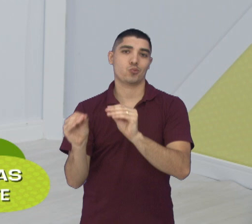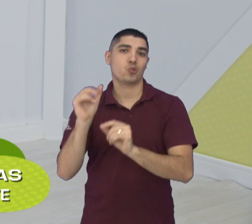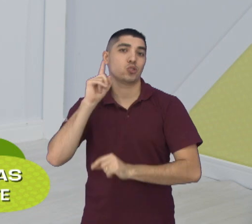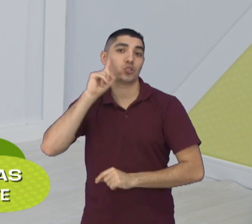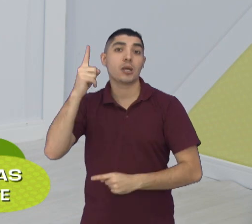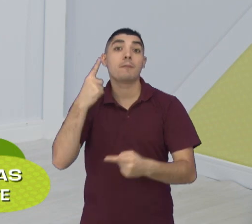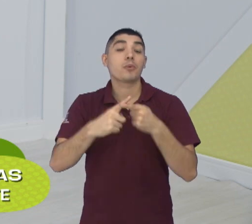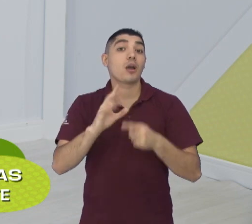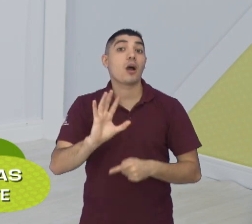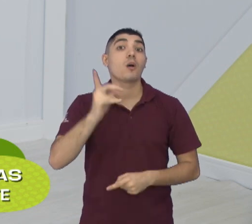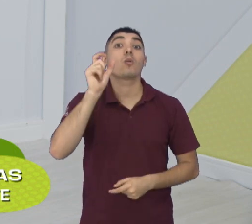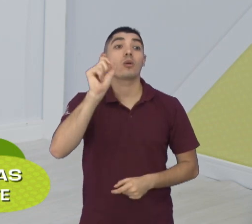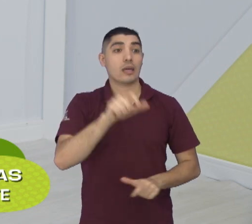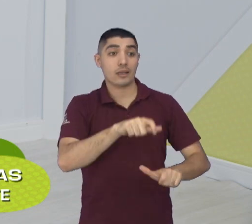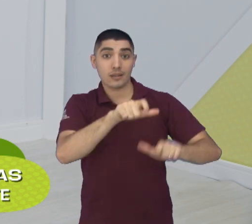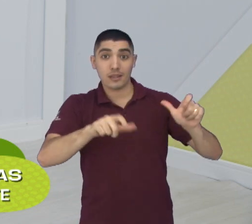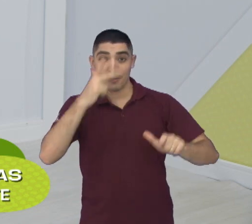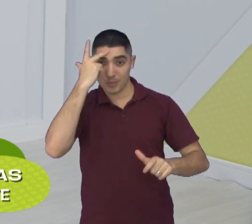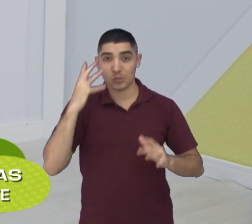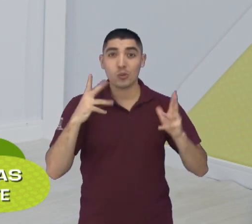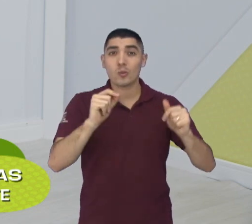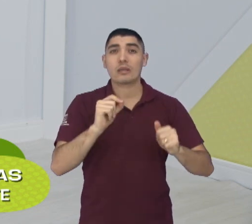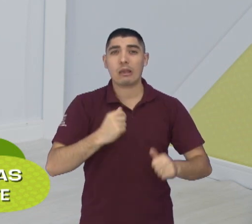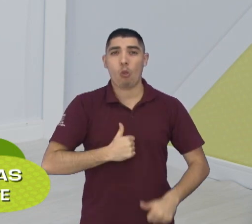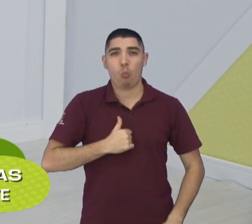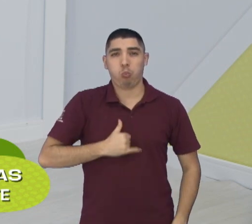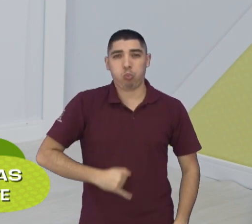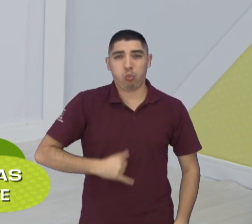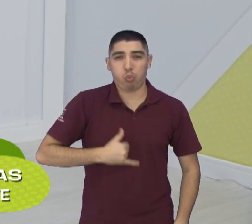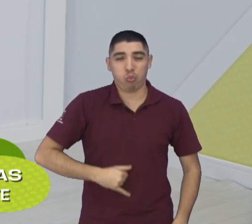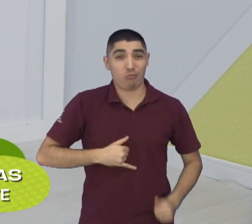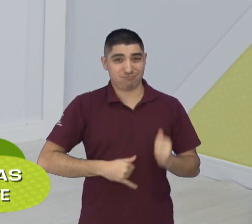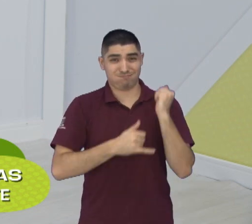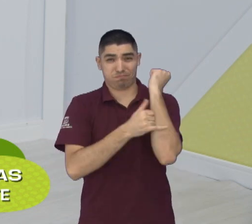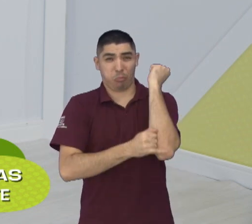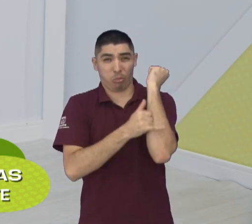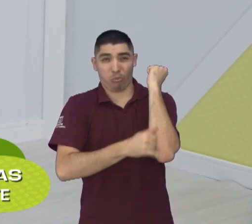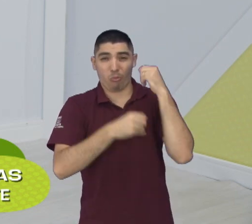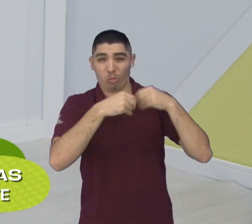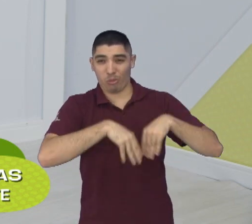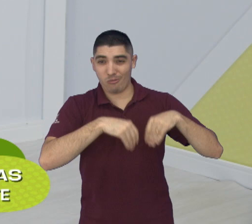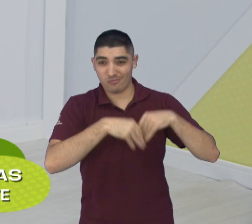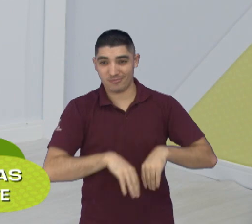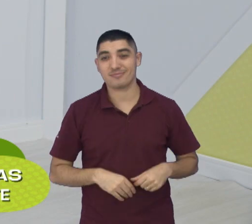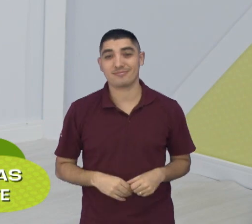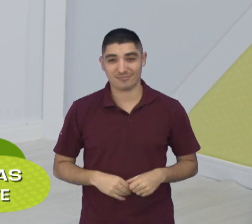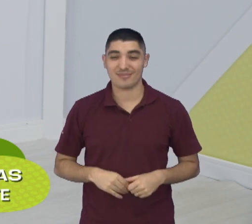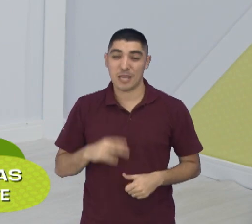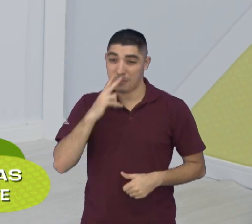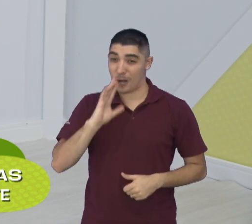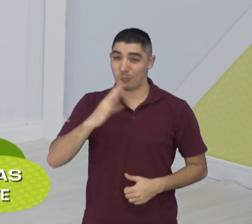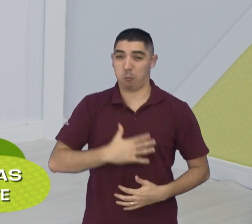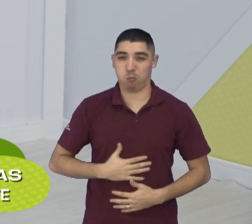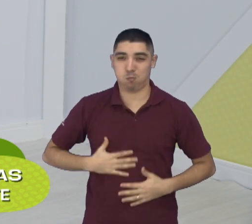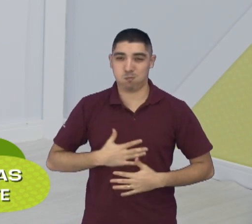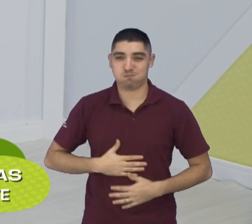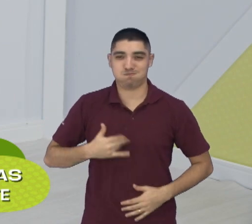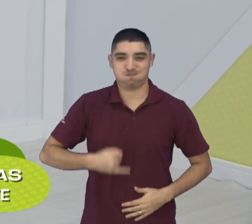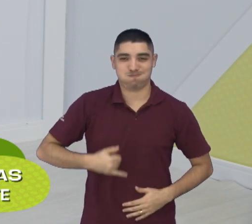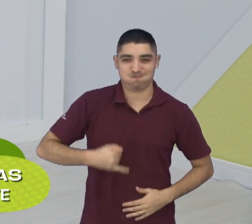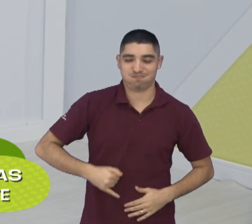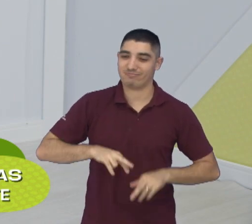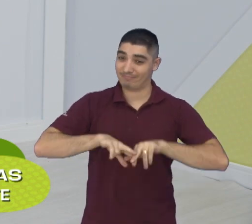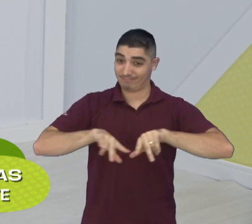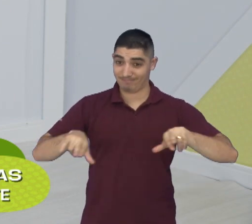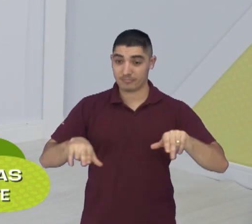gastroenterite, a popular diarreia, dor de barriga, além de outros sintomas